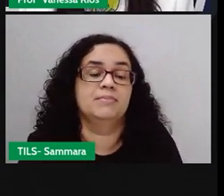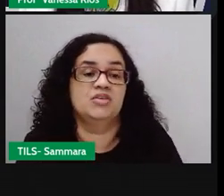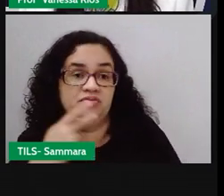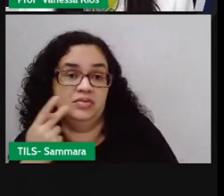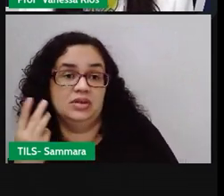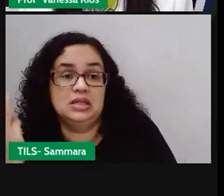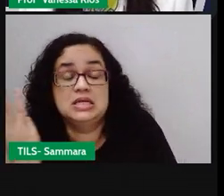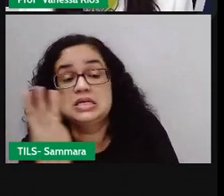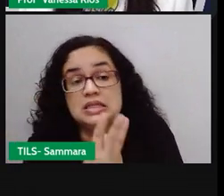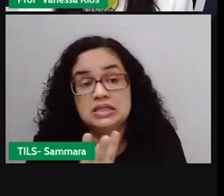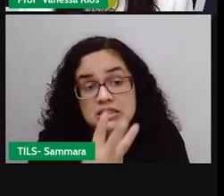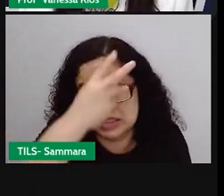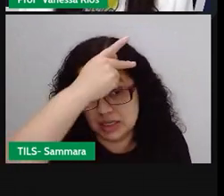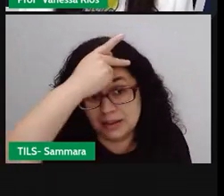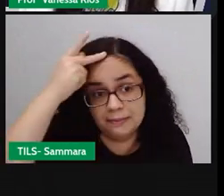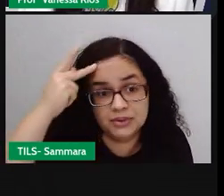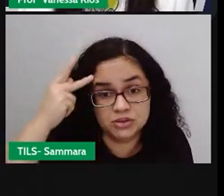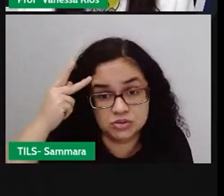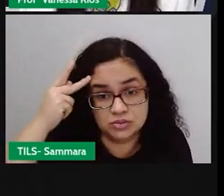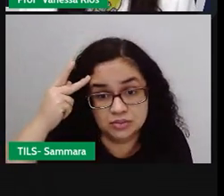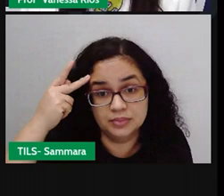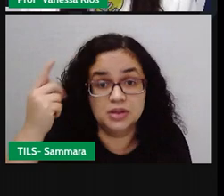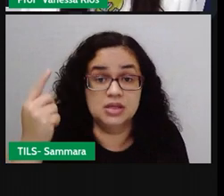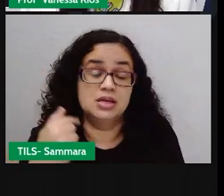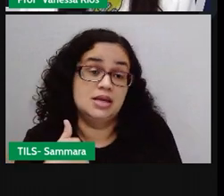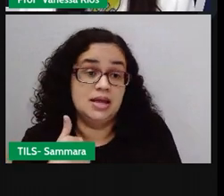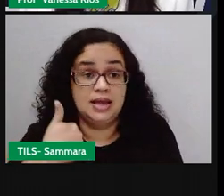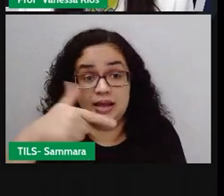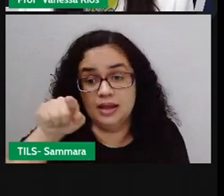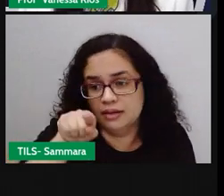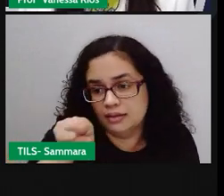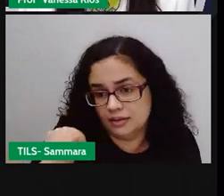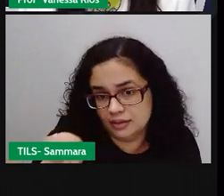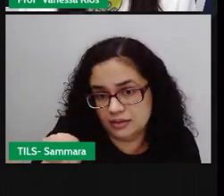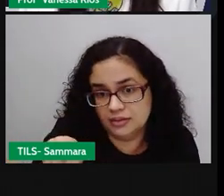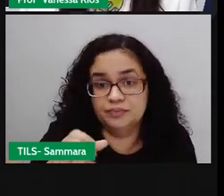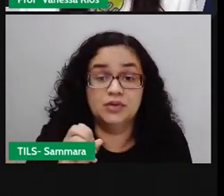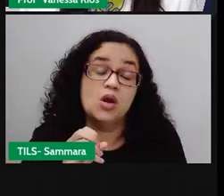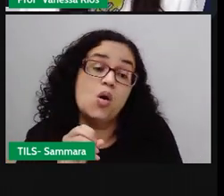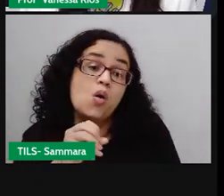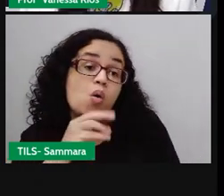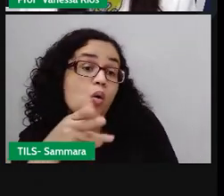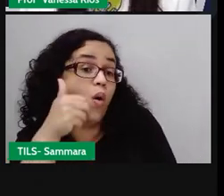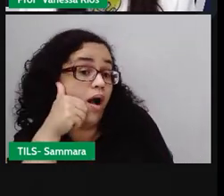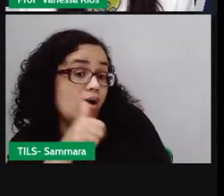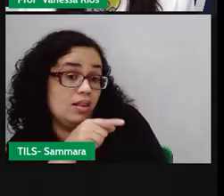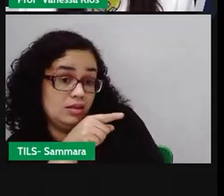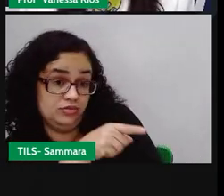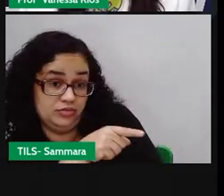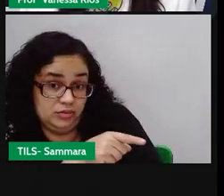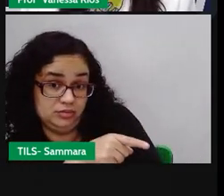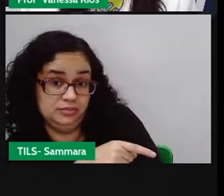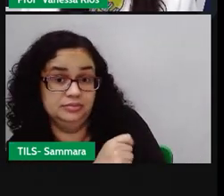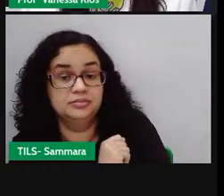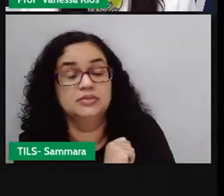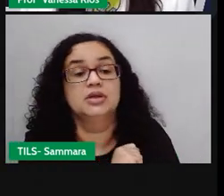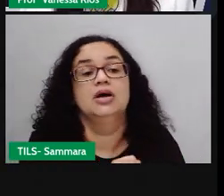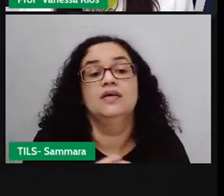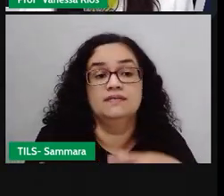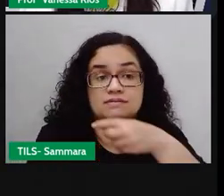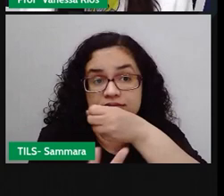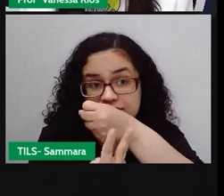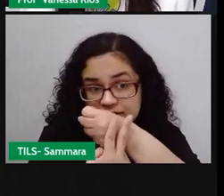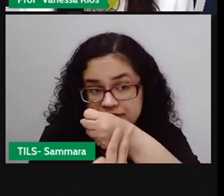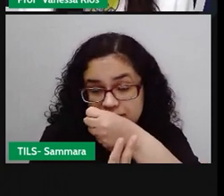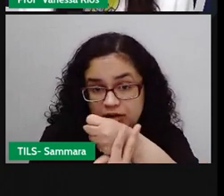fala, ela aparece na terceira pessoa. Então, eles falaram, ou ele falou. Os verbos vão